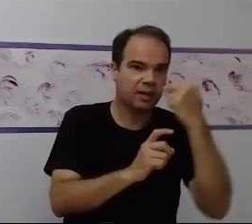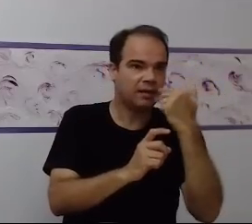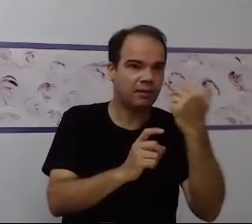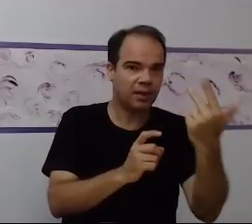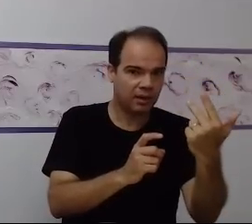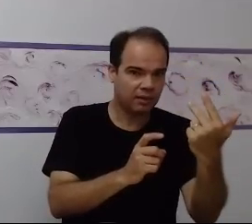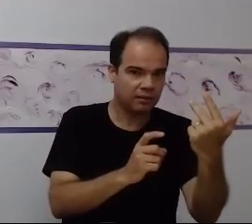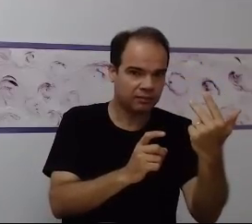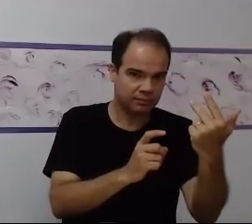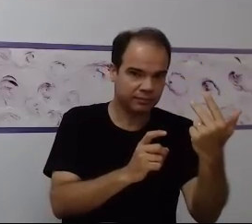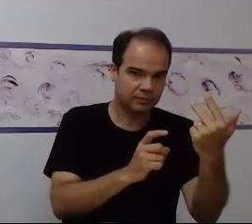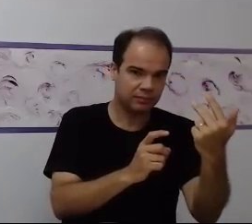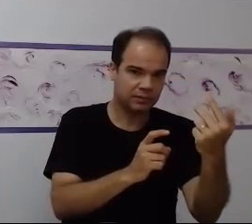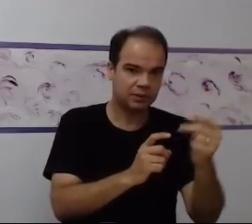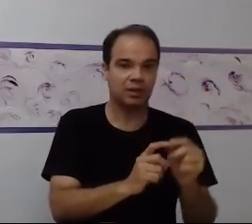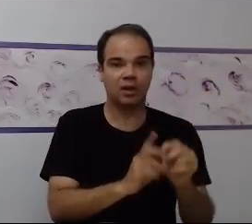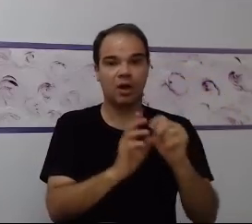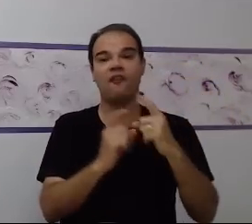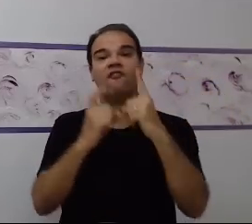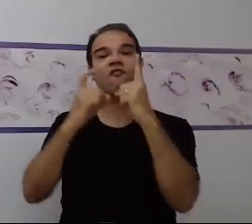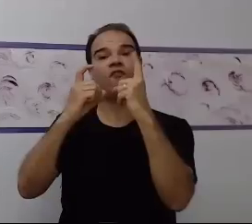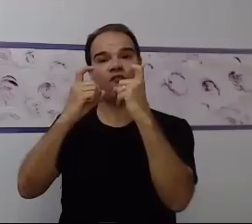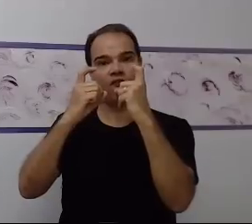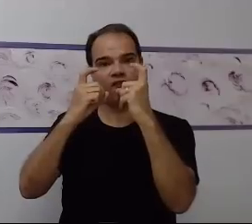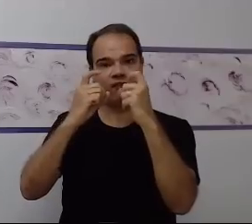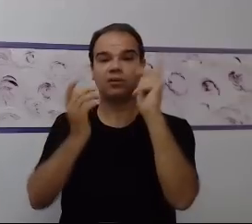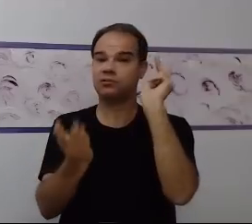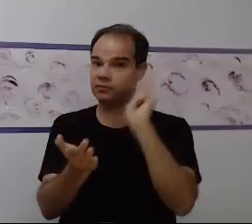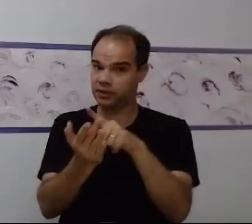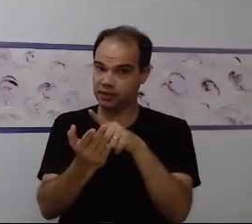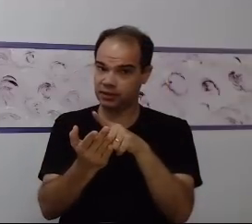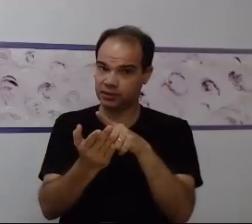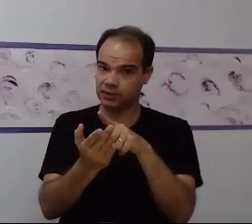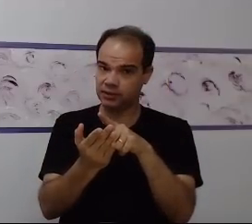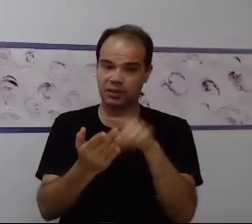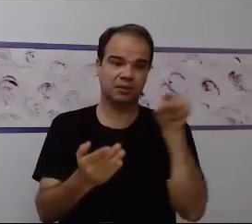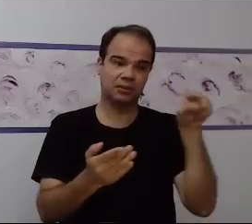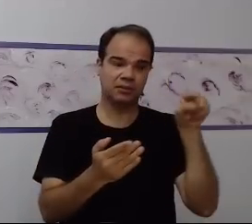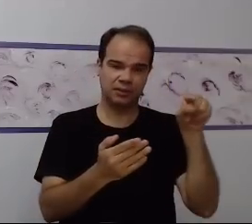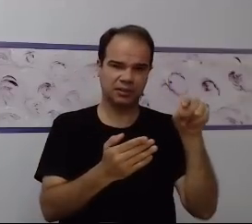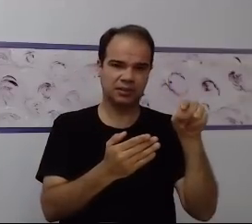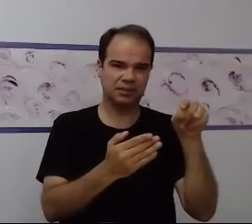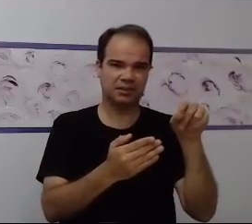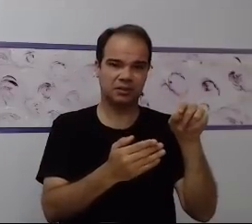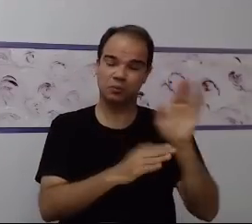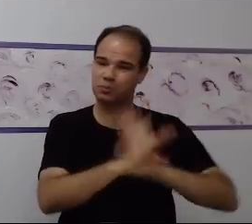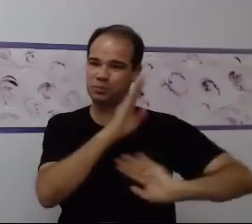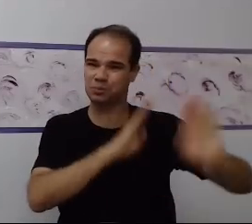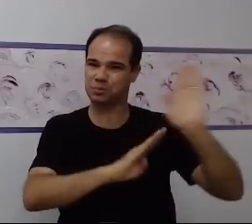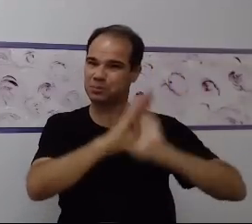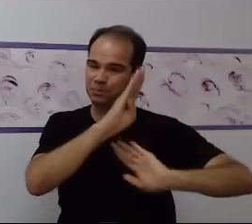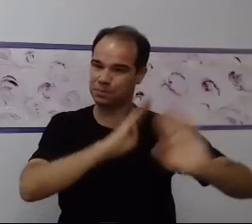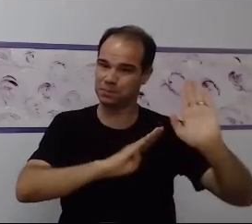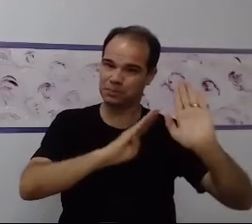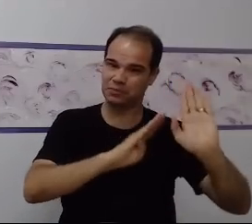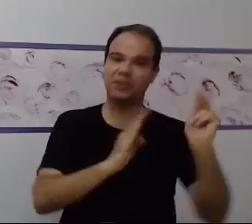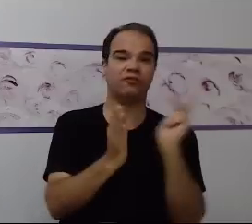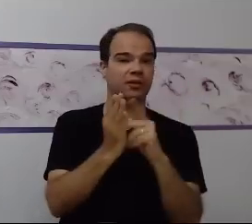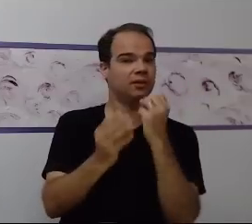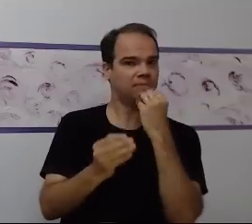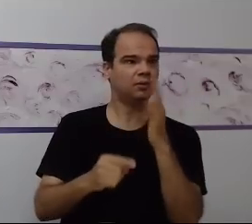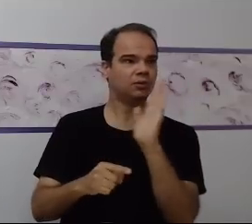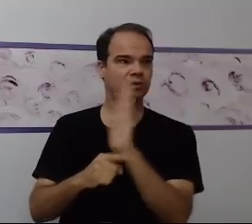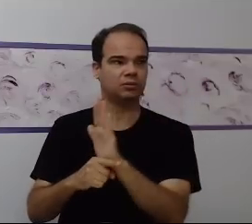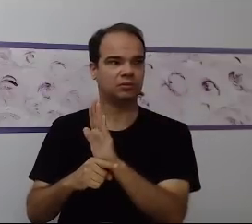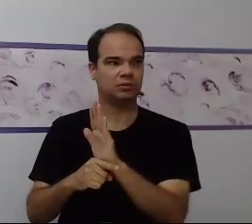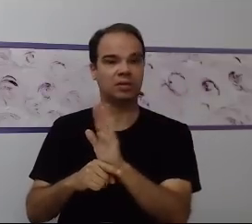caracterizado pelo real. É aquele desenho que foge um pouco das questões reais. Isso são estereótipos. Às vezes um